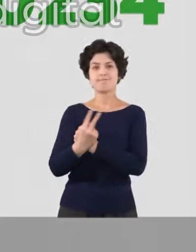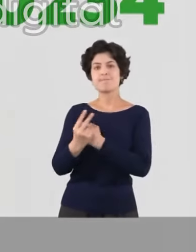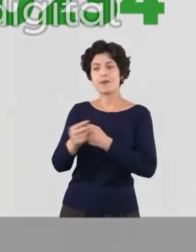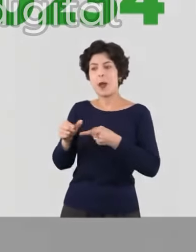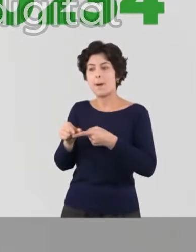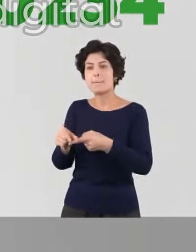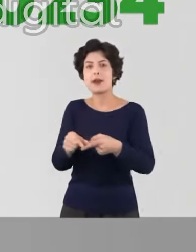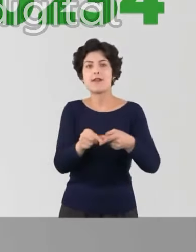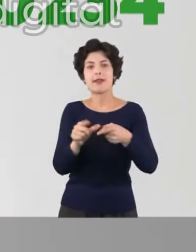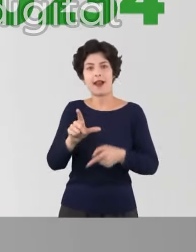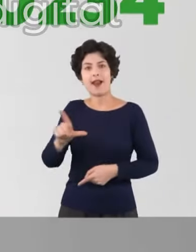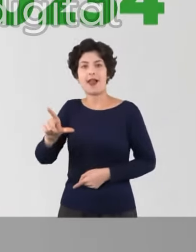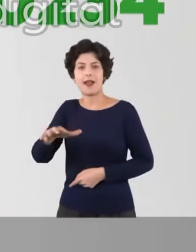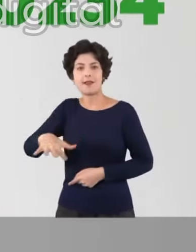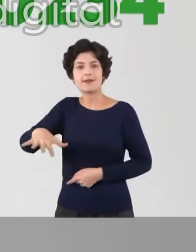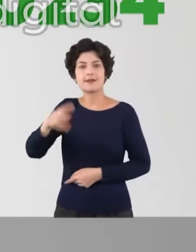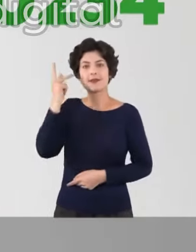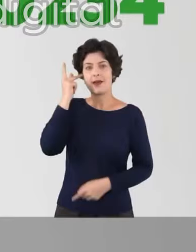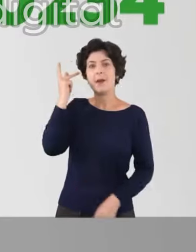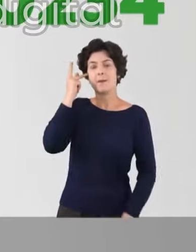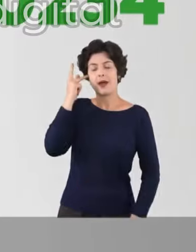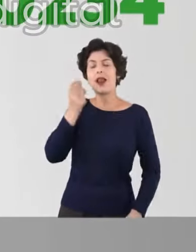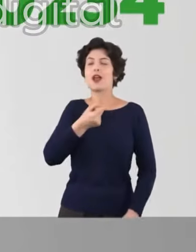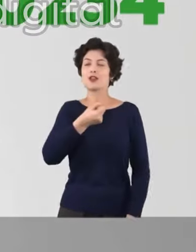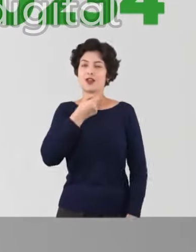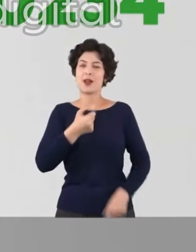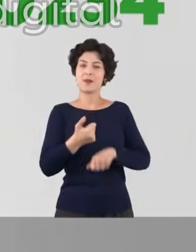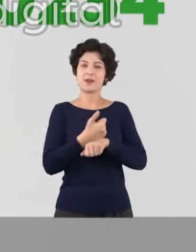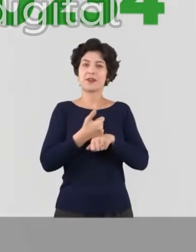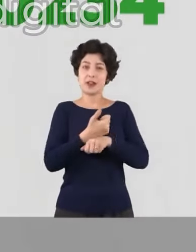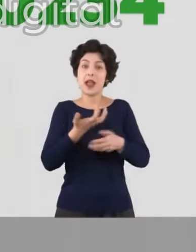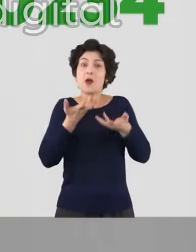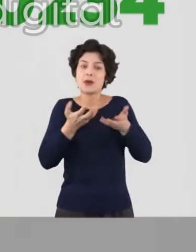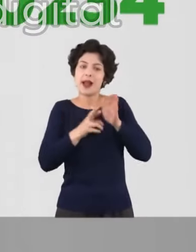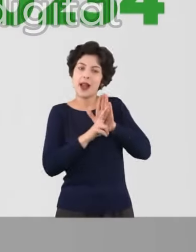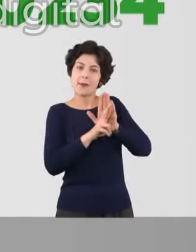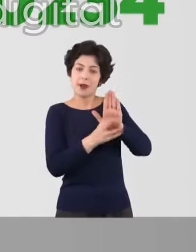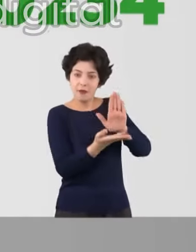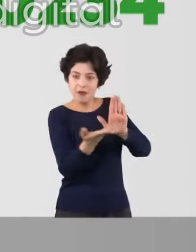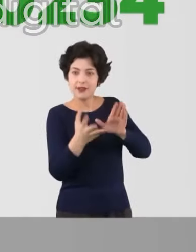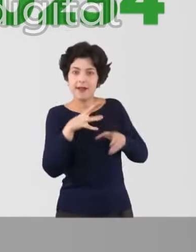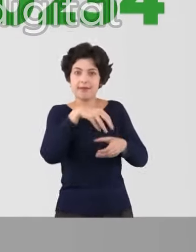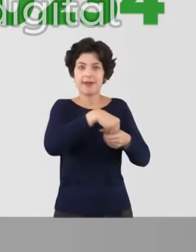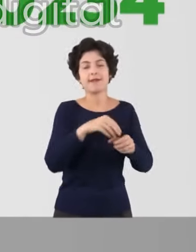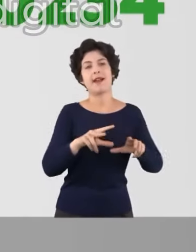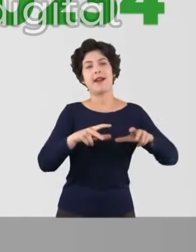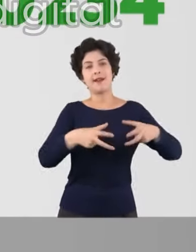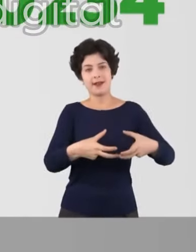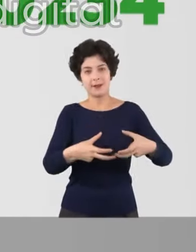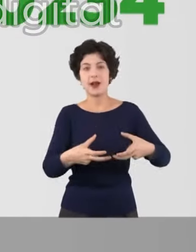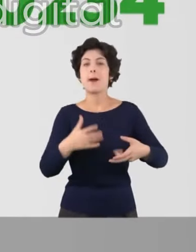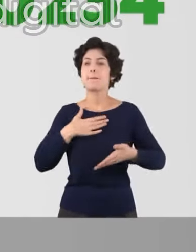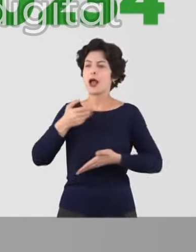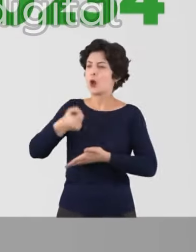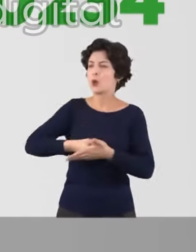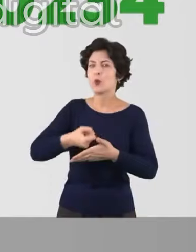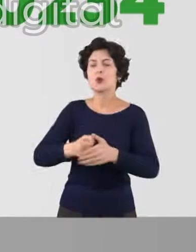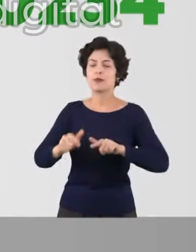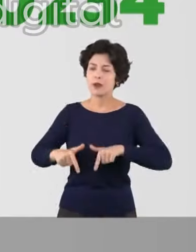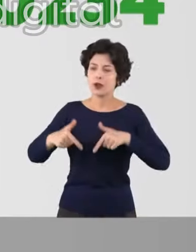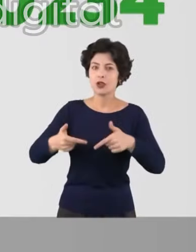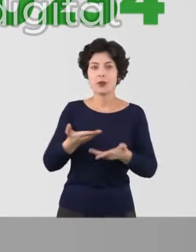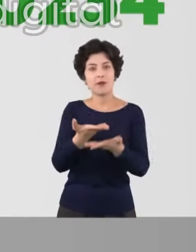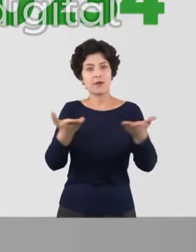periféricos da Zona Leste de São Paulo. Uma jornalista que quer ser a sua porta-voz na Câmara Municipal. Minha luta é por